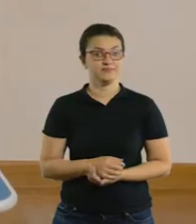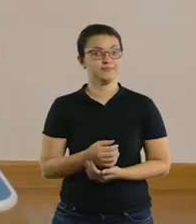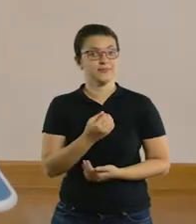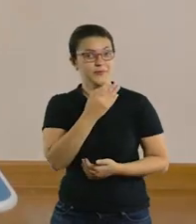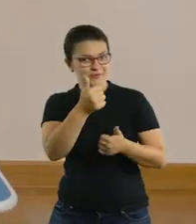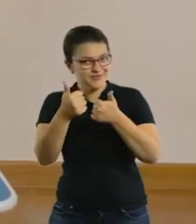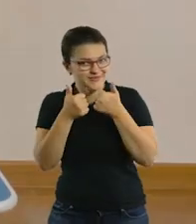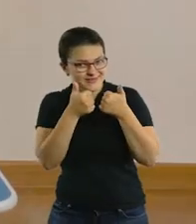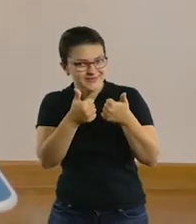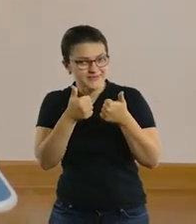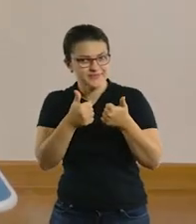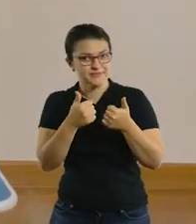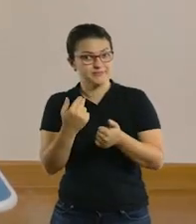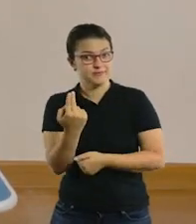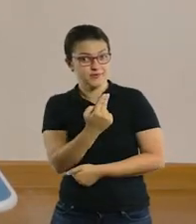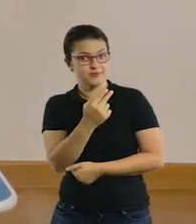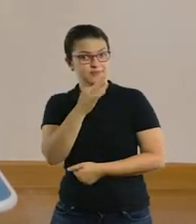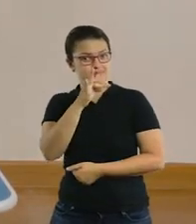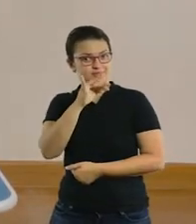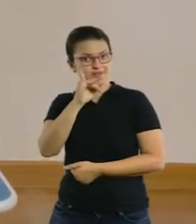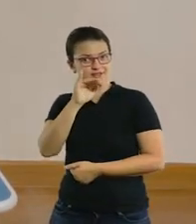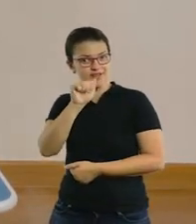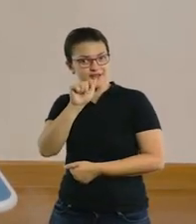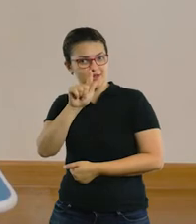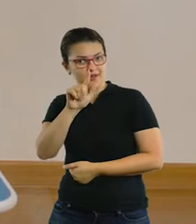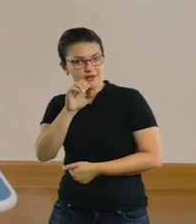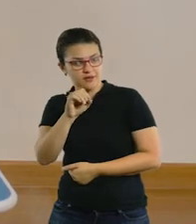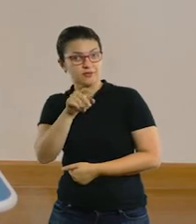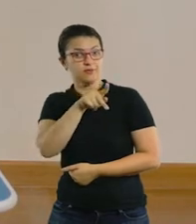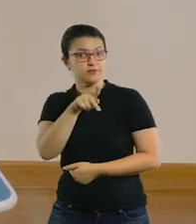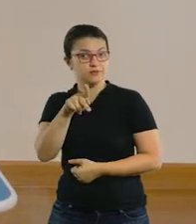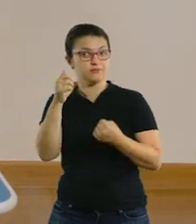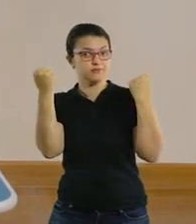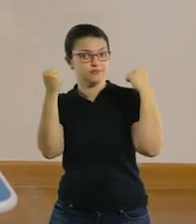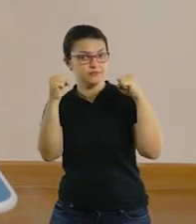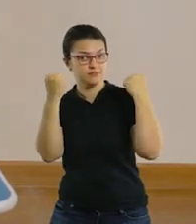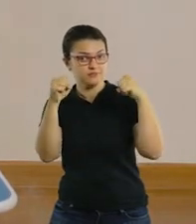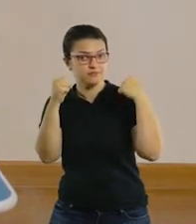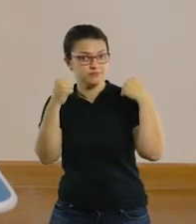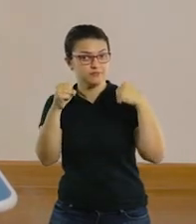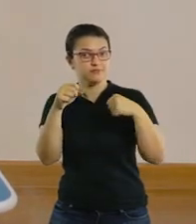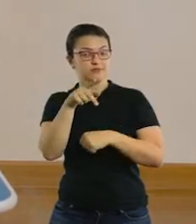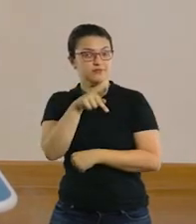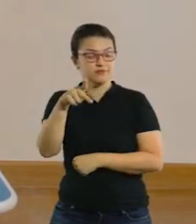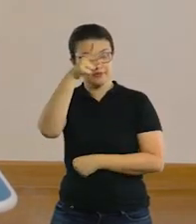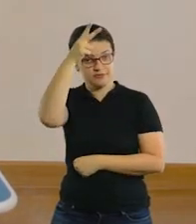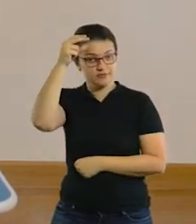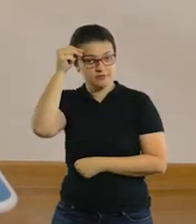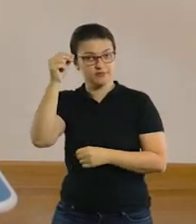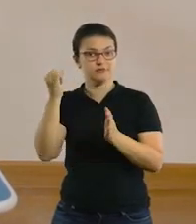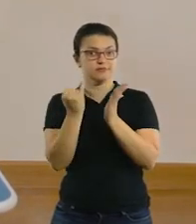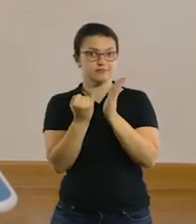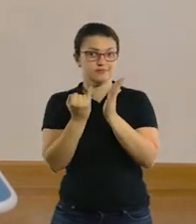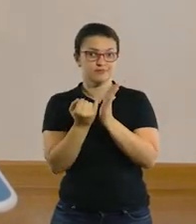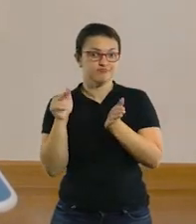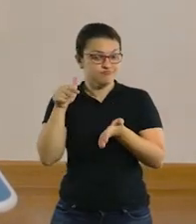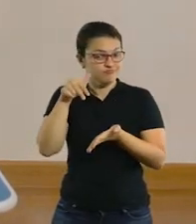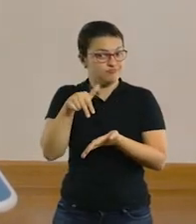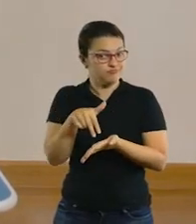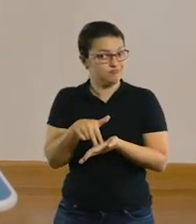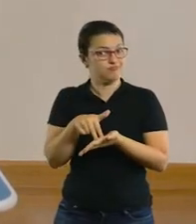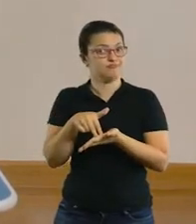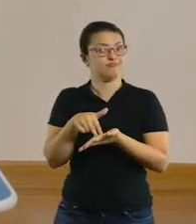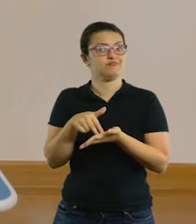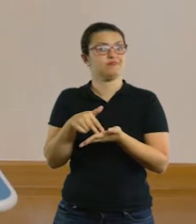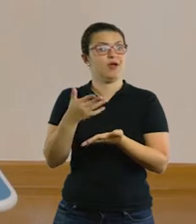Olá pessoal, tudo bem? Sou o professor Thiago Mancini, professor de Educação Física da Rede Municipal de Itapevi. Estamos aqui mais uma vez